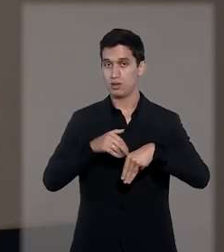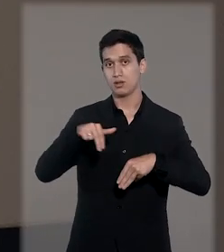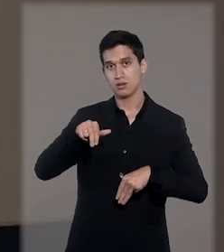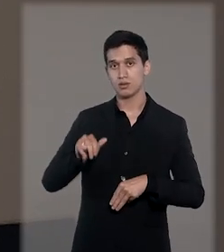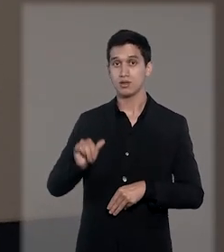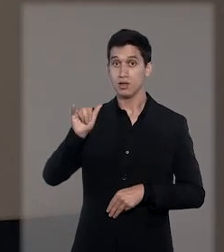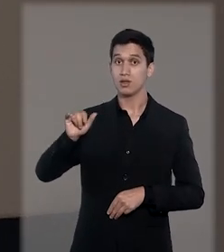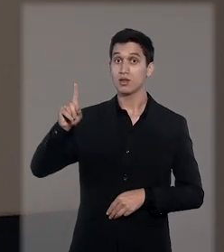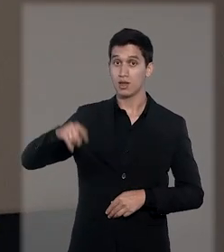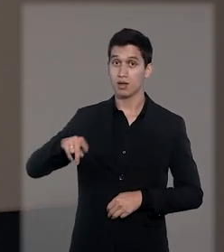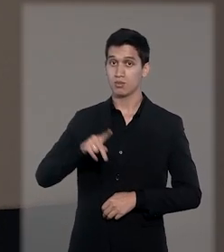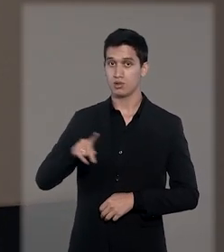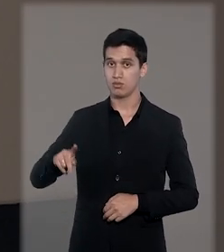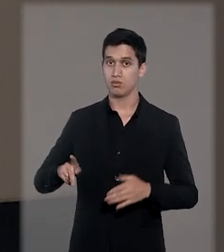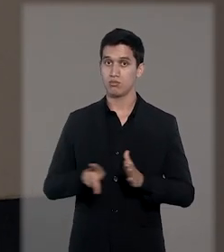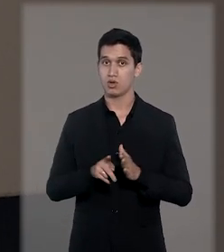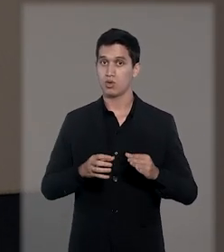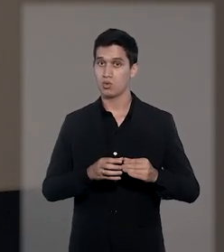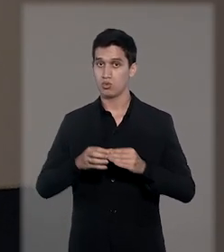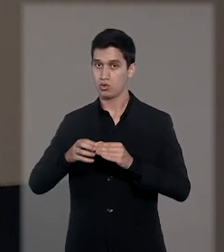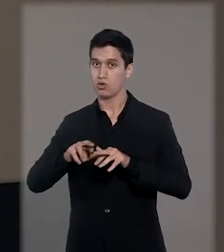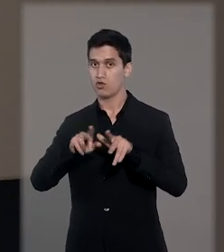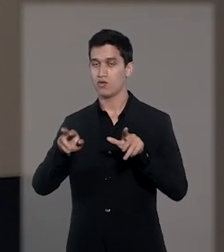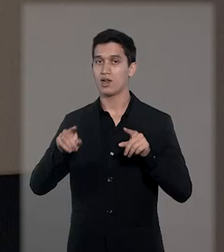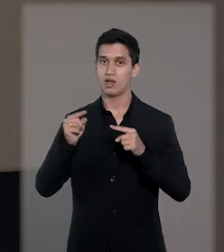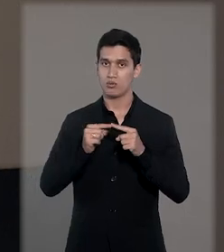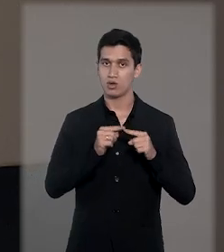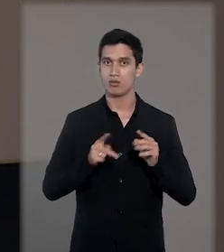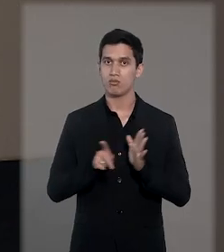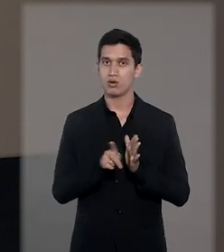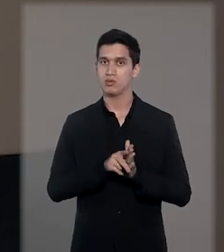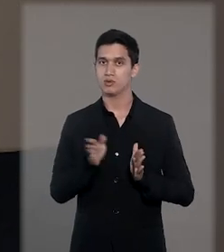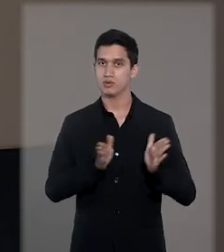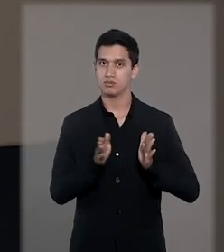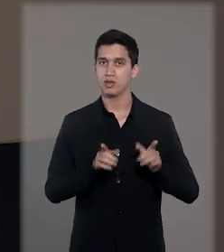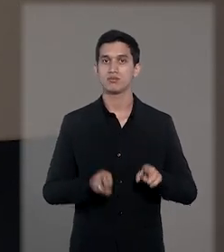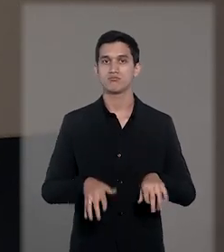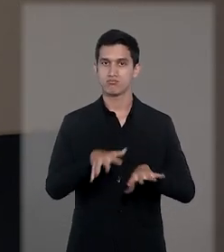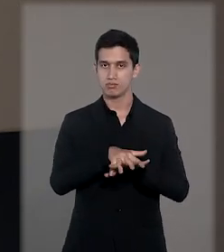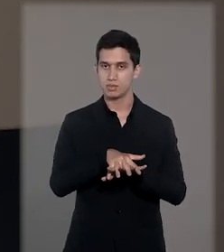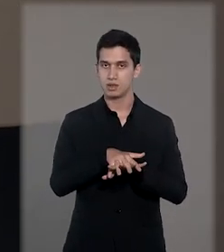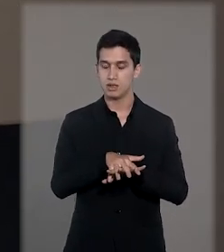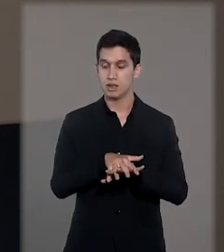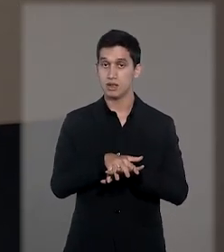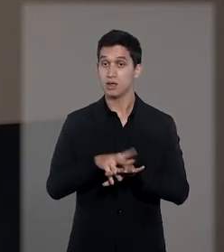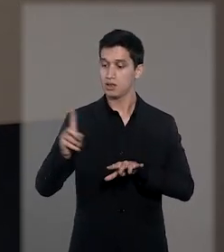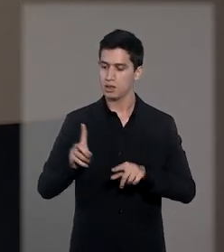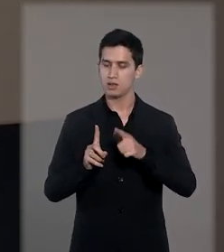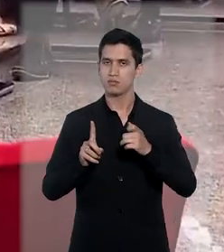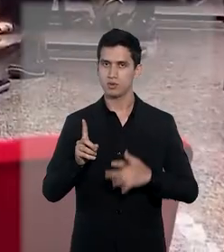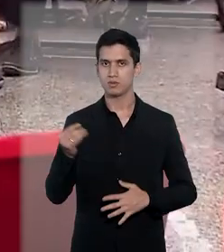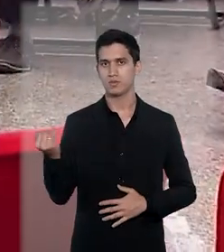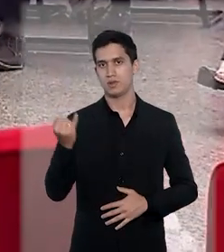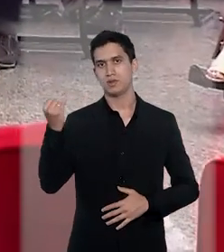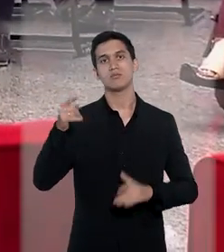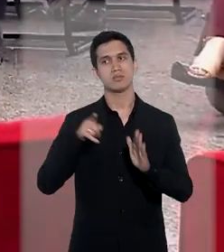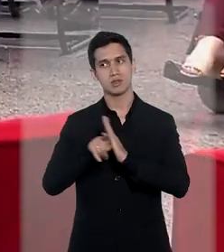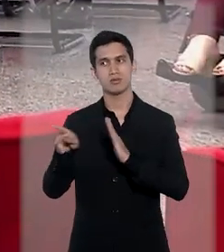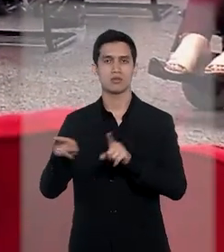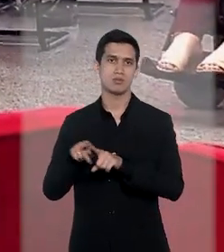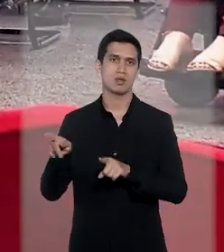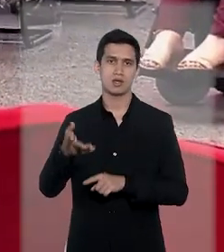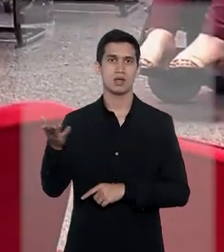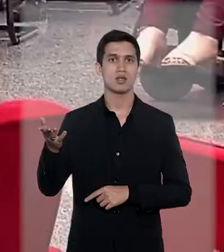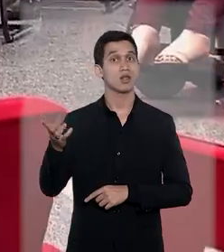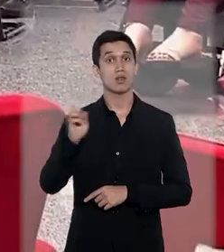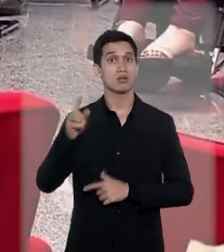ministra Nancy Andrigui, que é presidente da Comissão Multidisciplinar de Acessibilidade e Inclusão, e ela enfatizou a importância de consultar